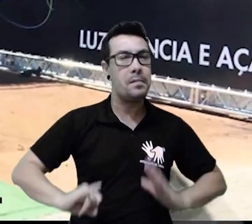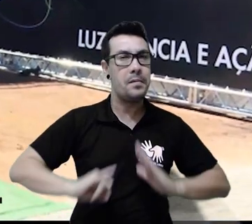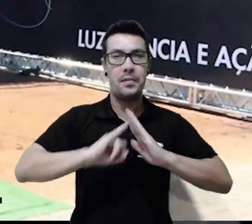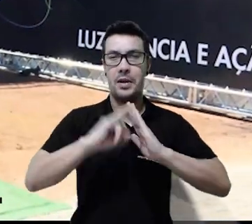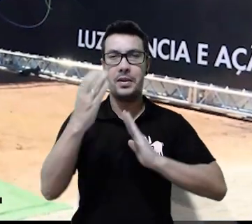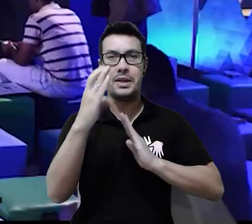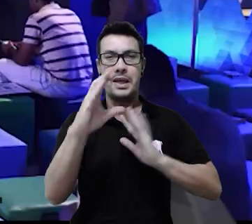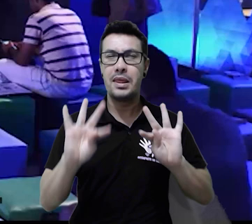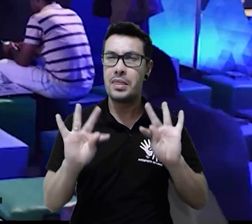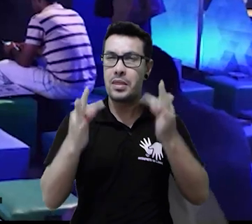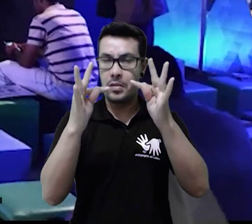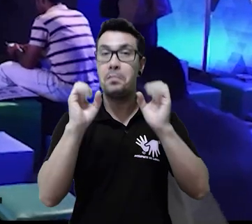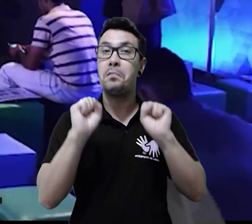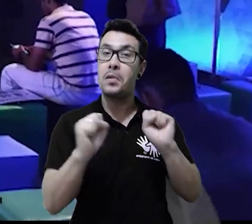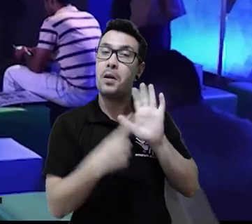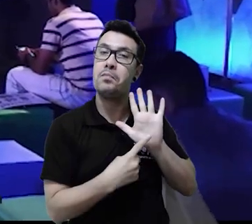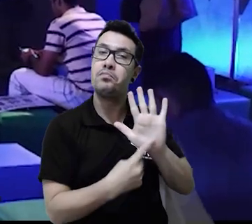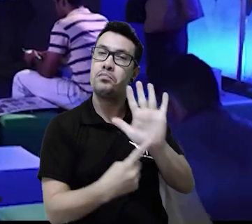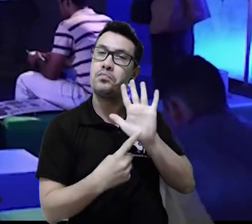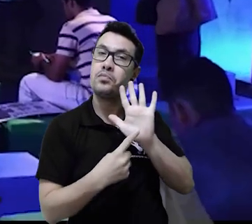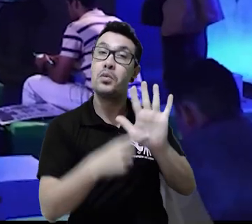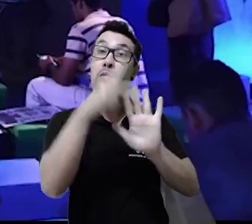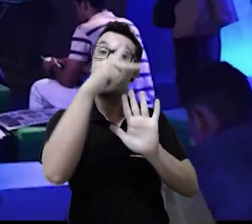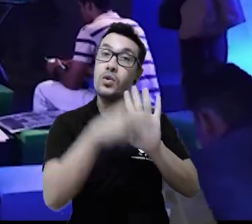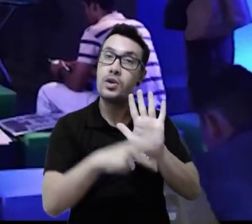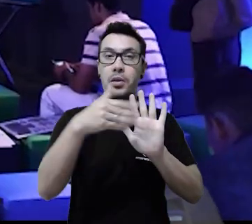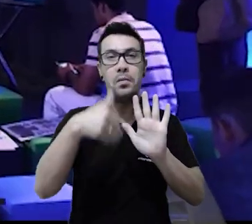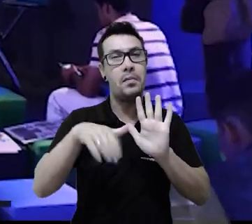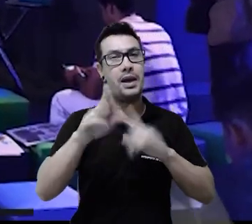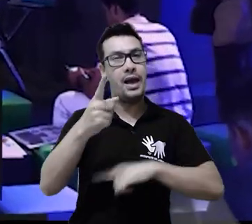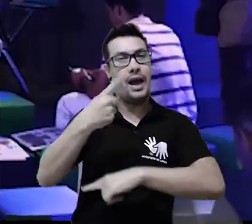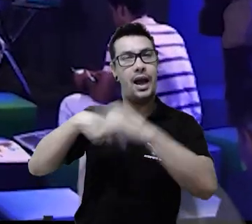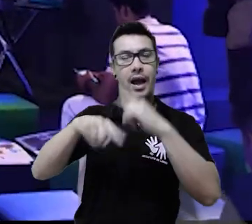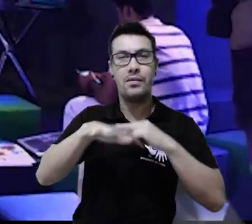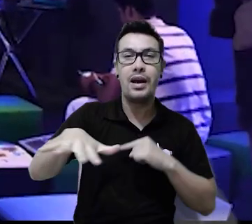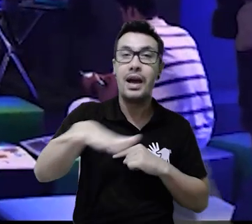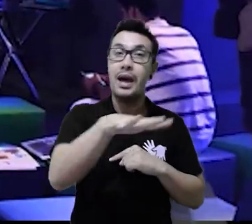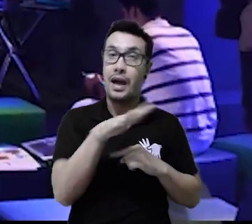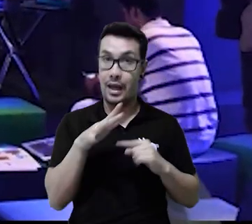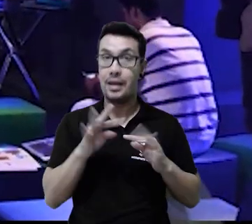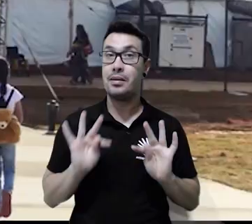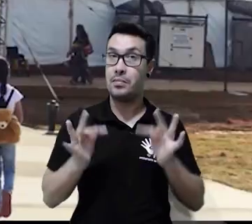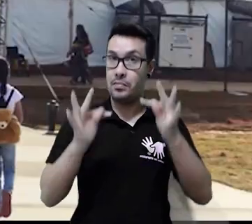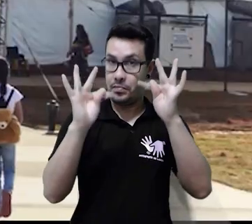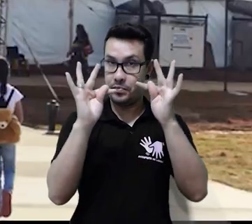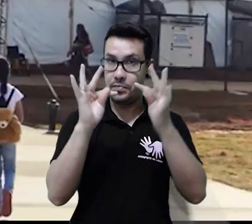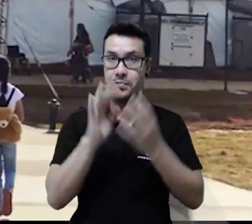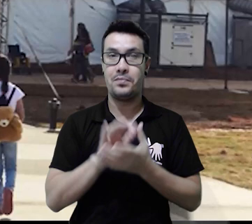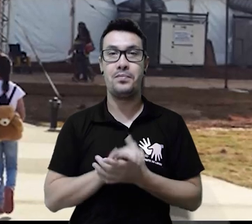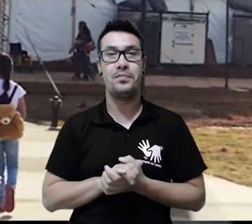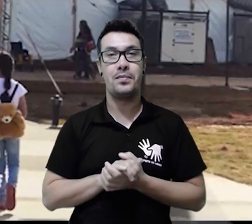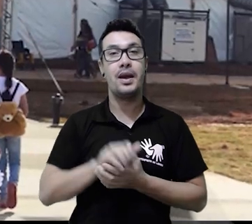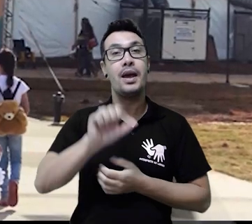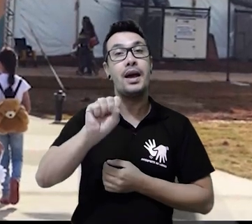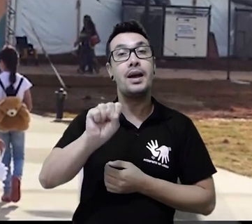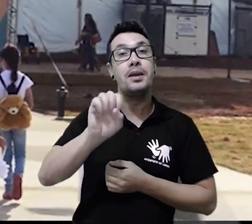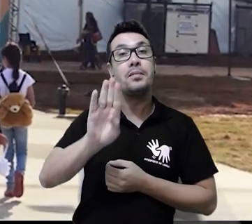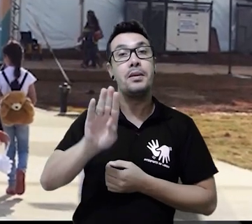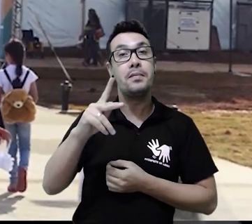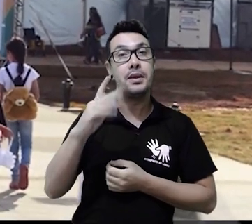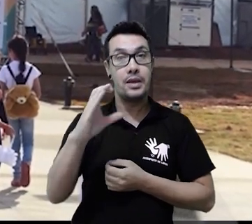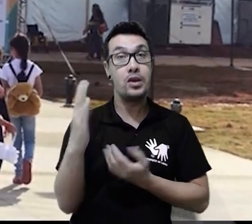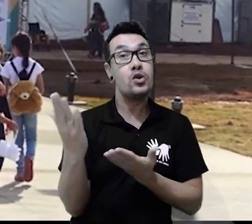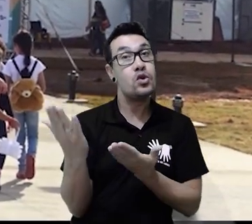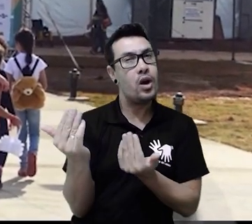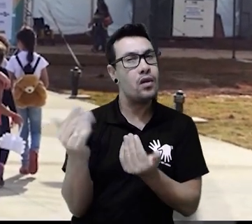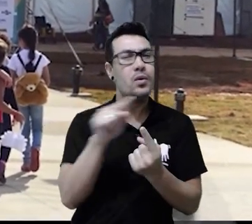ciência e tecnologia do país apresentam o que tem de mais avançado no desenvolvimento tecnológico. A SBPC Jovem é